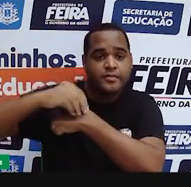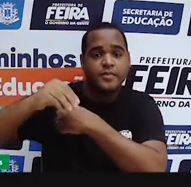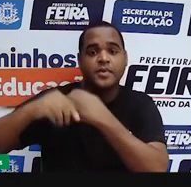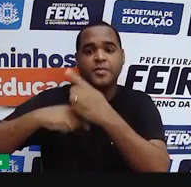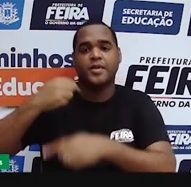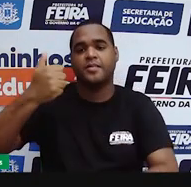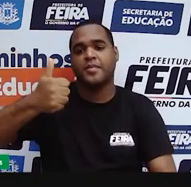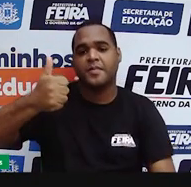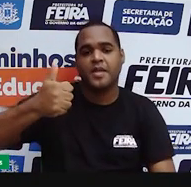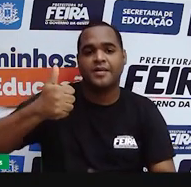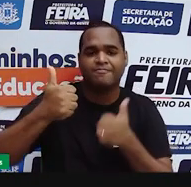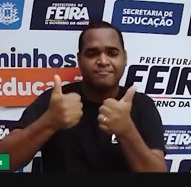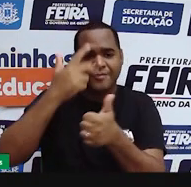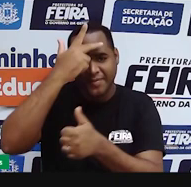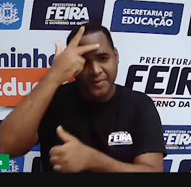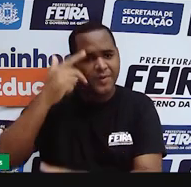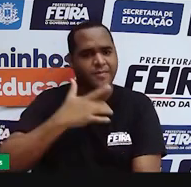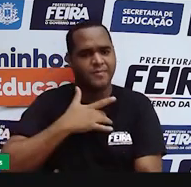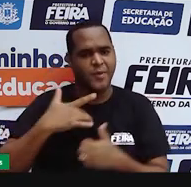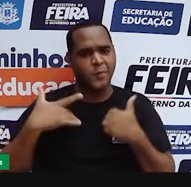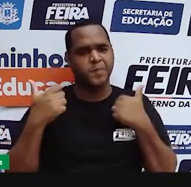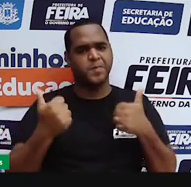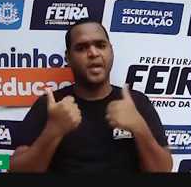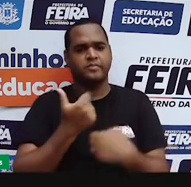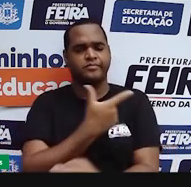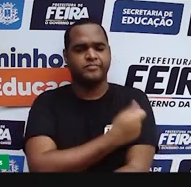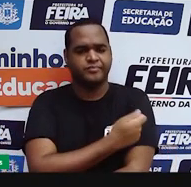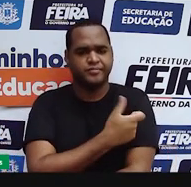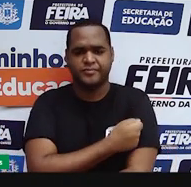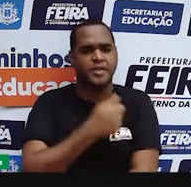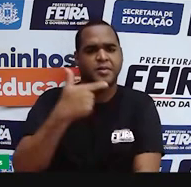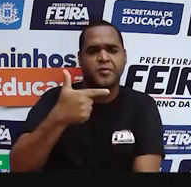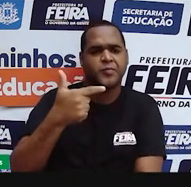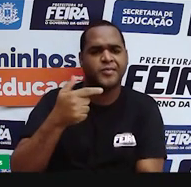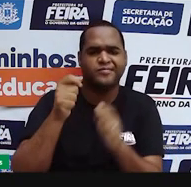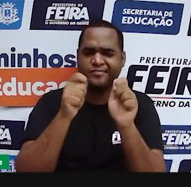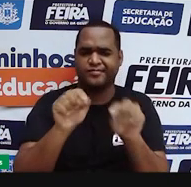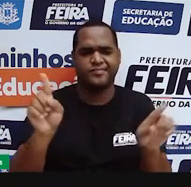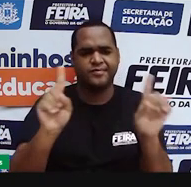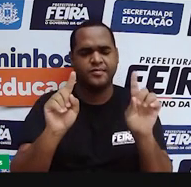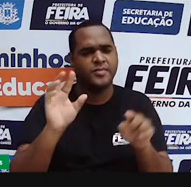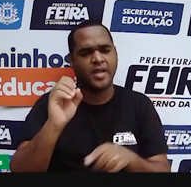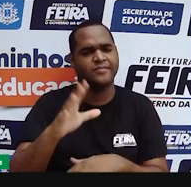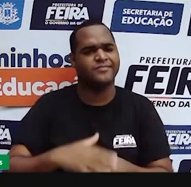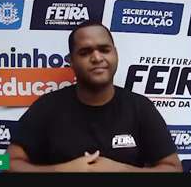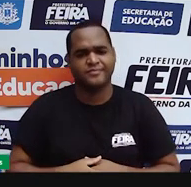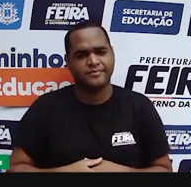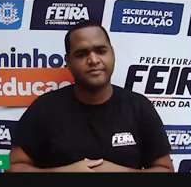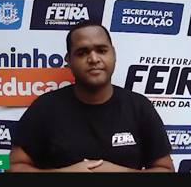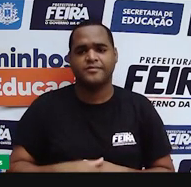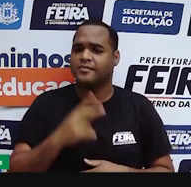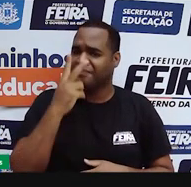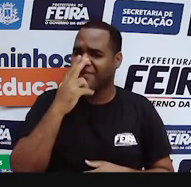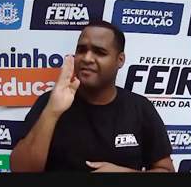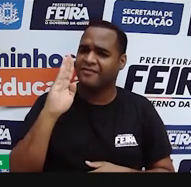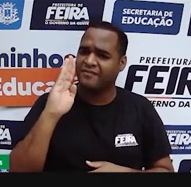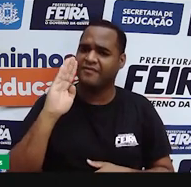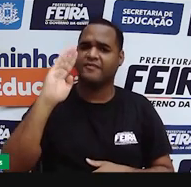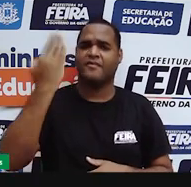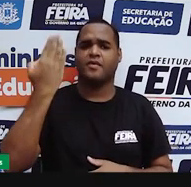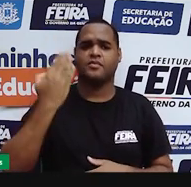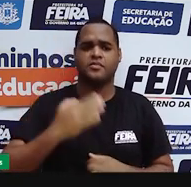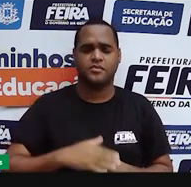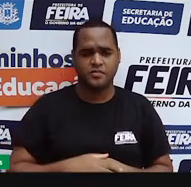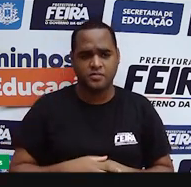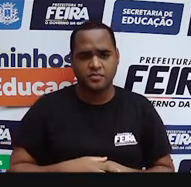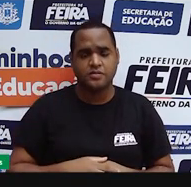pessoa já está imunizada. Então, ela não precisa tomar a segunda, que seria só um reforço. Isso é fake total. A pessoa só